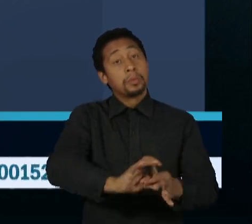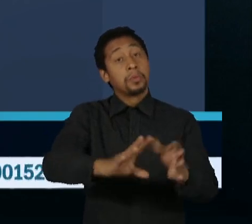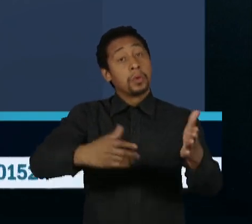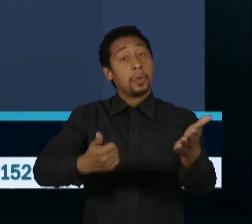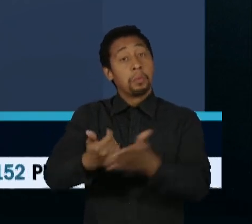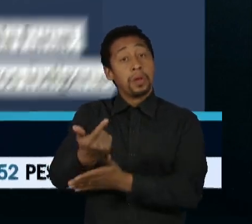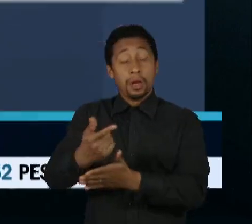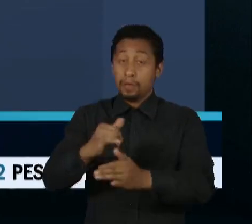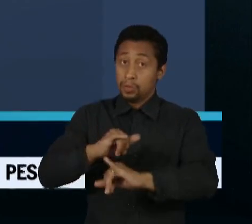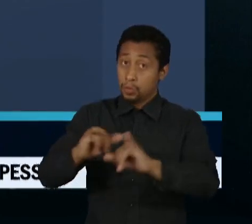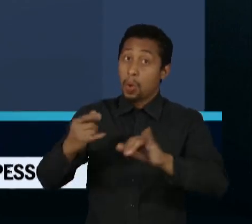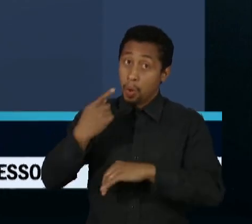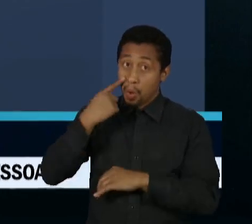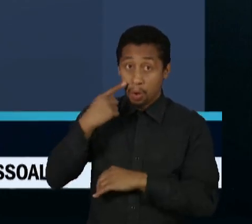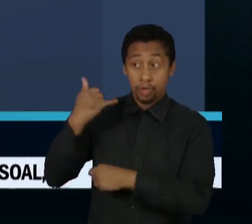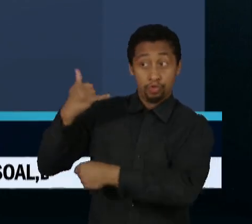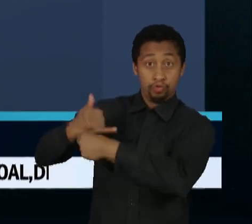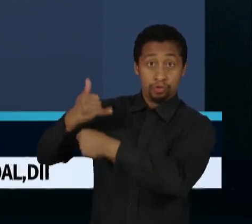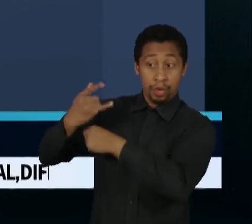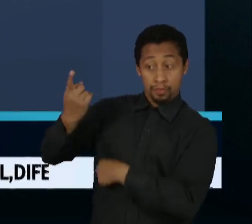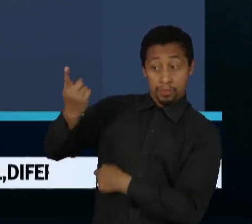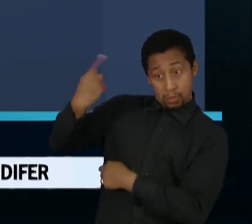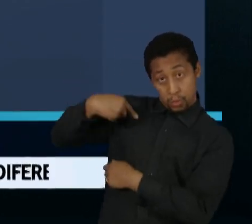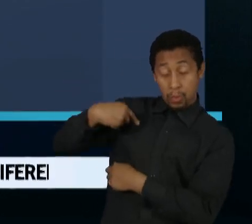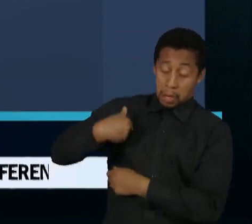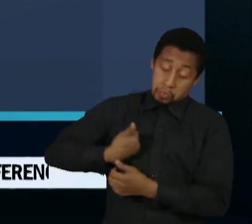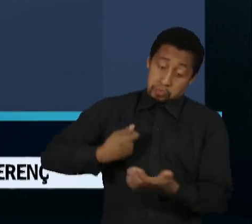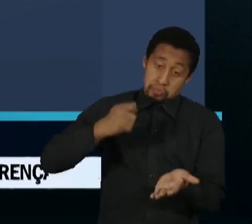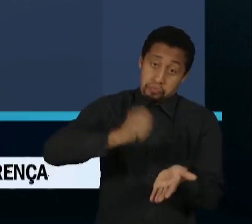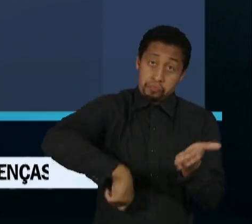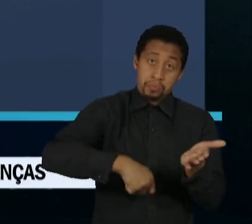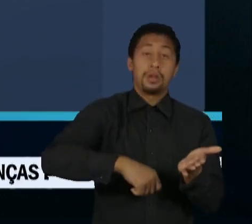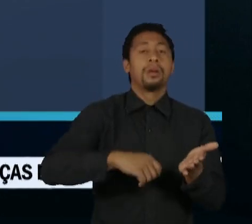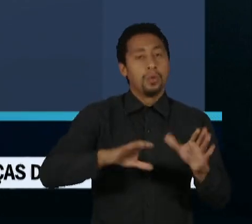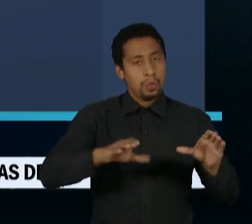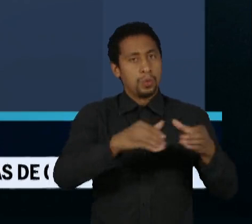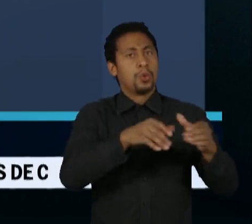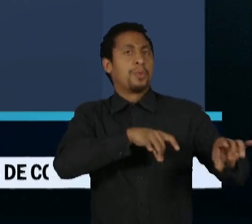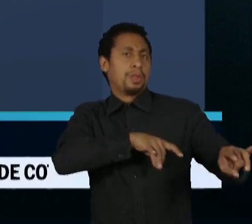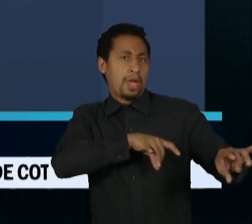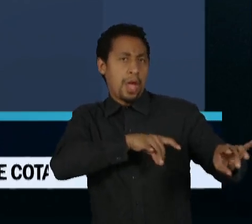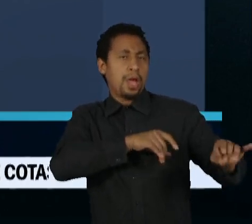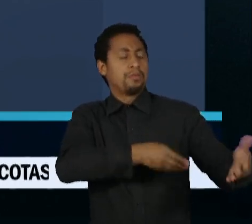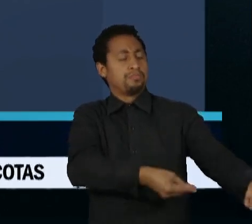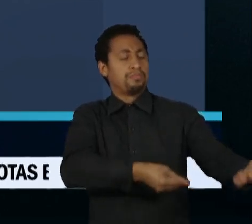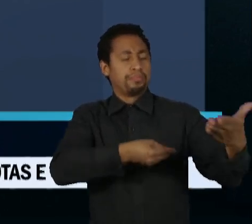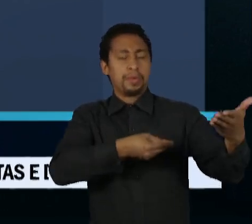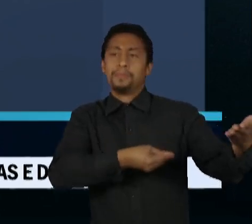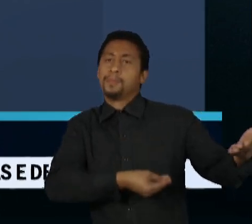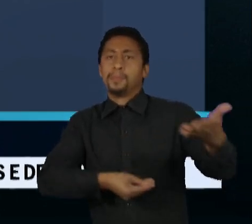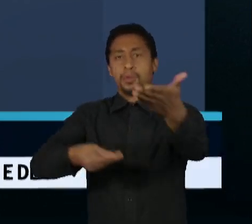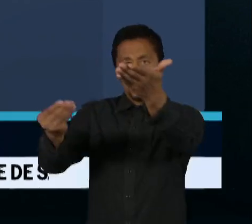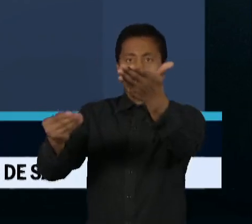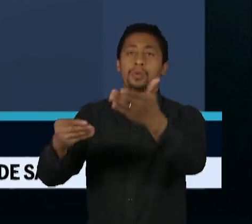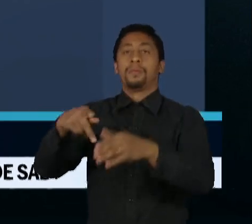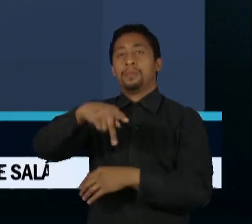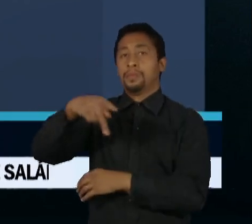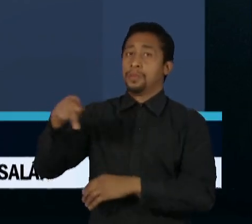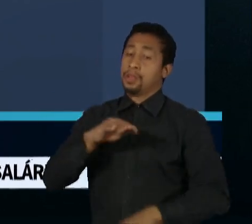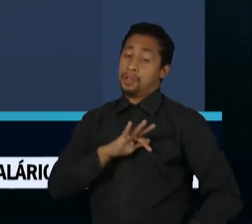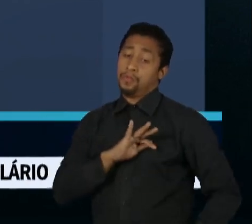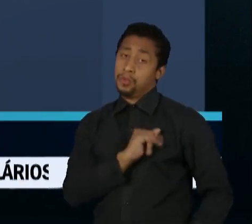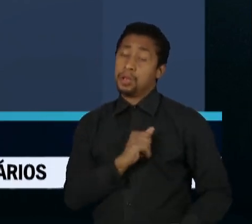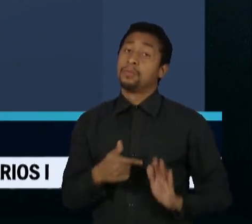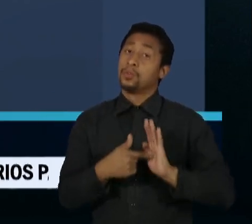seus superiores e afirmou que na ocasião foi feita uma informação técnica e enviada à presidência da FUNAI, destacando as